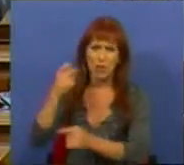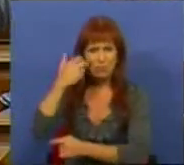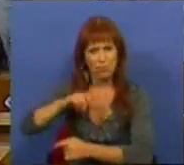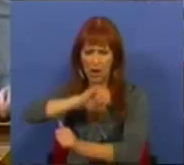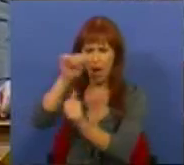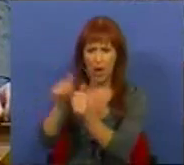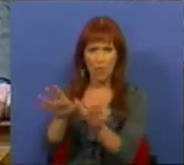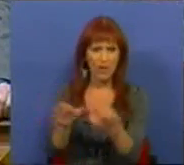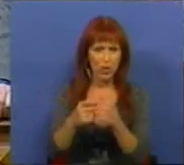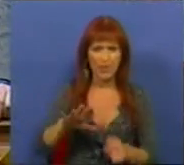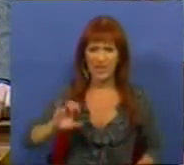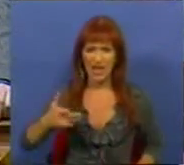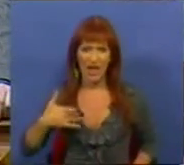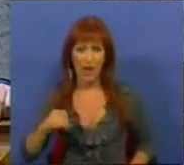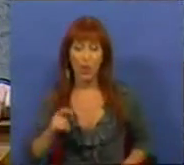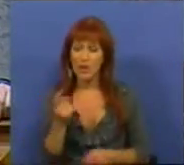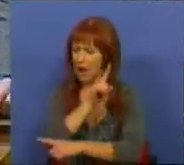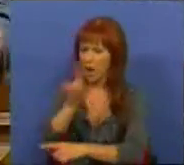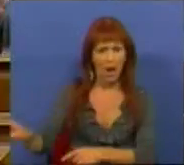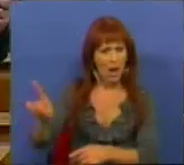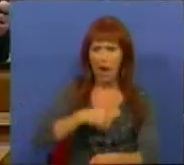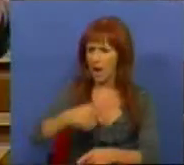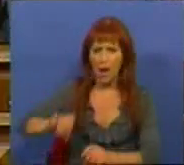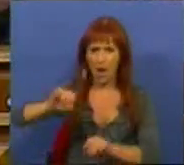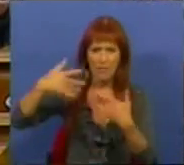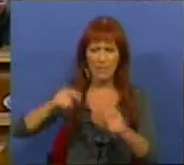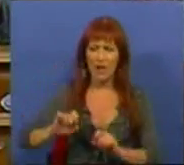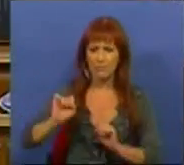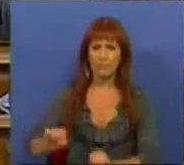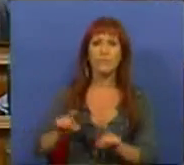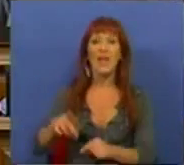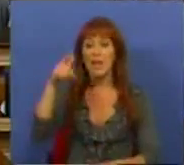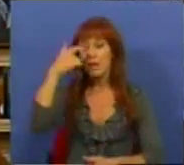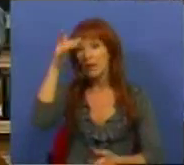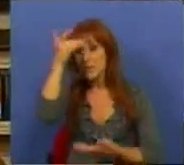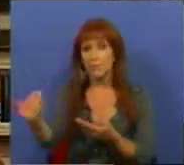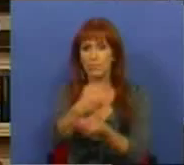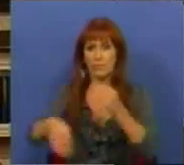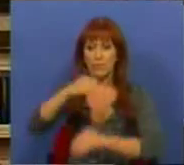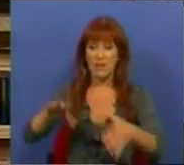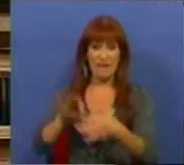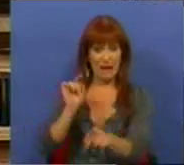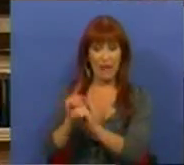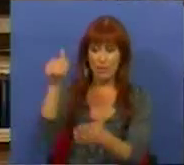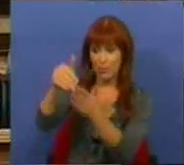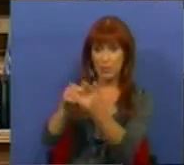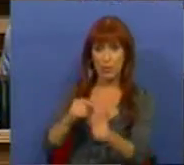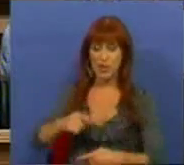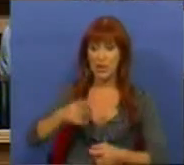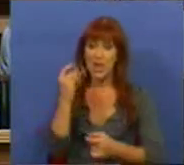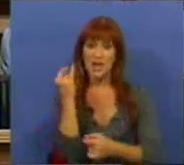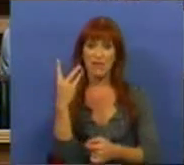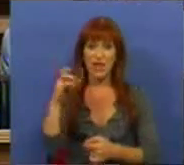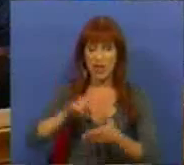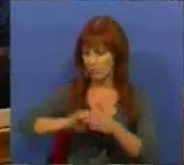acompanhada pela bancada do CDS, inviabilizaram a primeira iniciativa popular referendária acerca da interrupção voluntária da